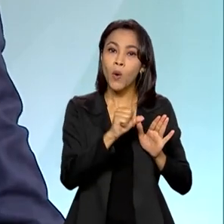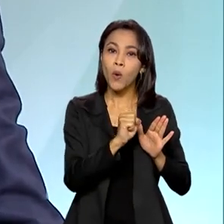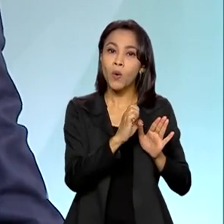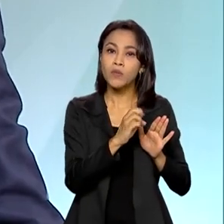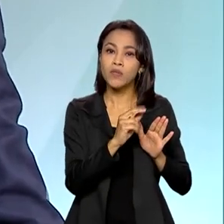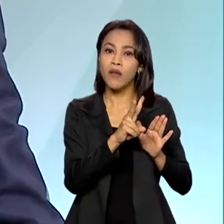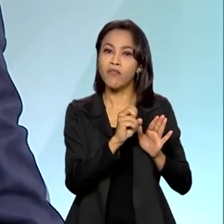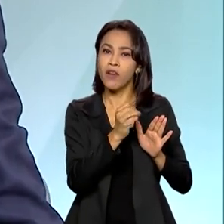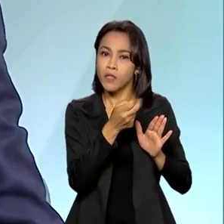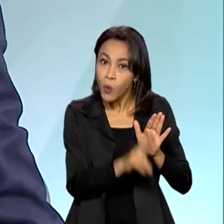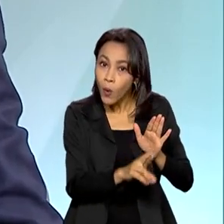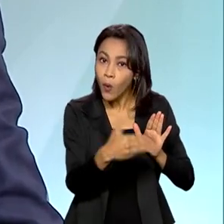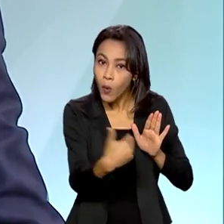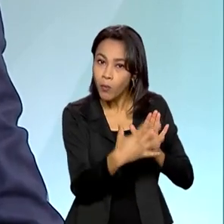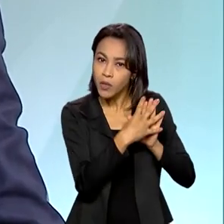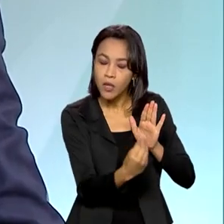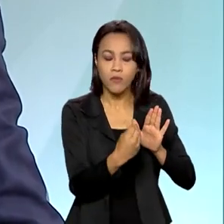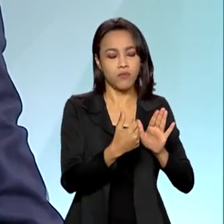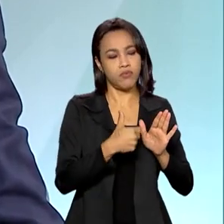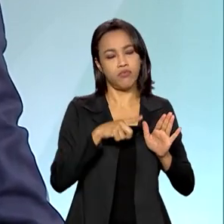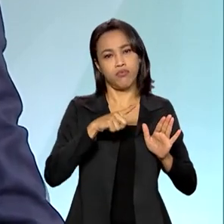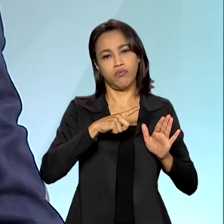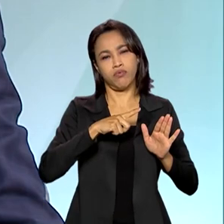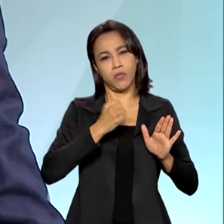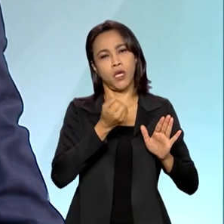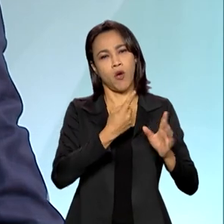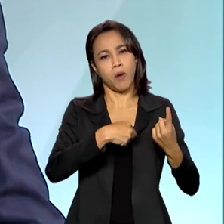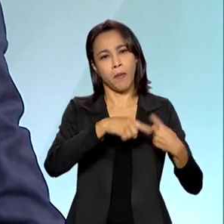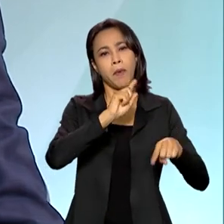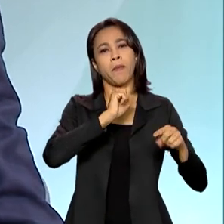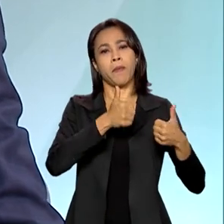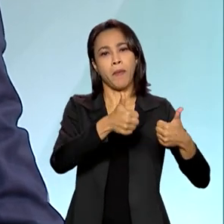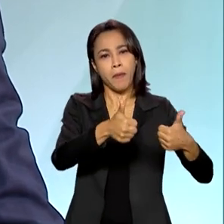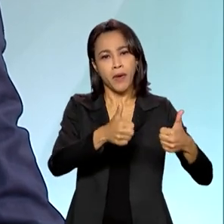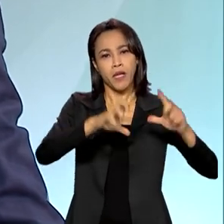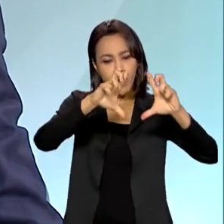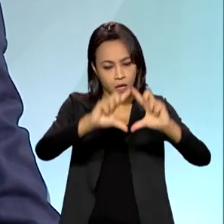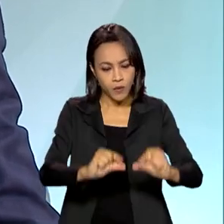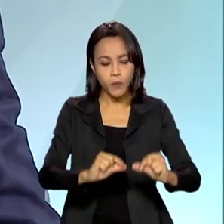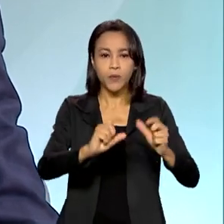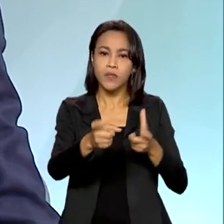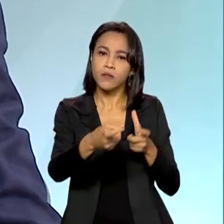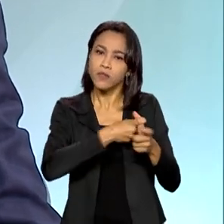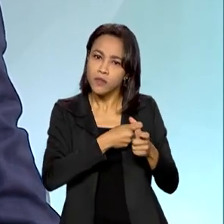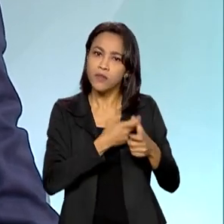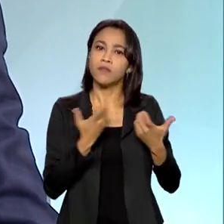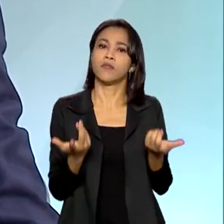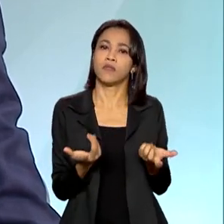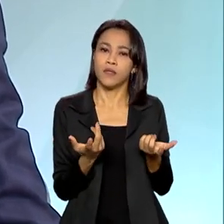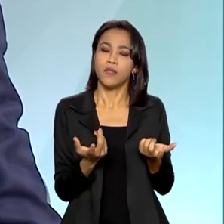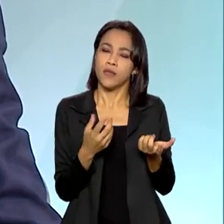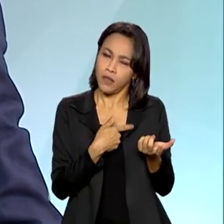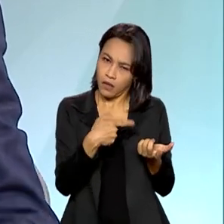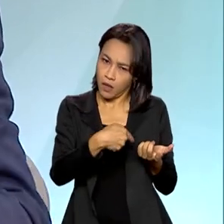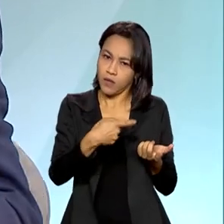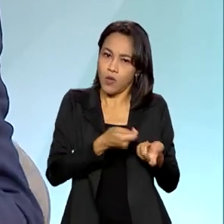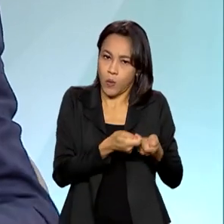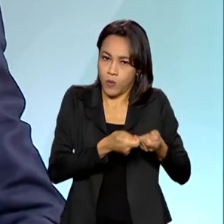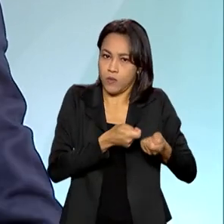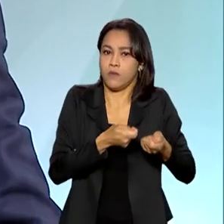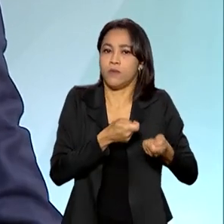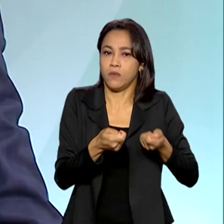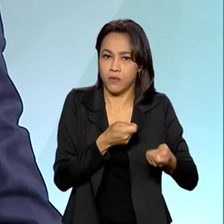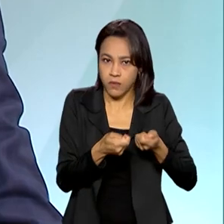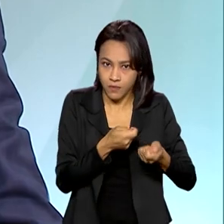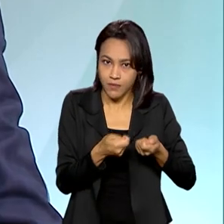nesse momento, trazem uma série de benefícios, que é o índice de inadimplência, é efetivamente bem controlado e